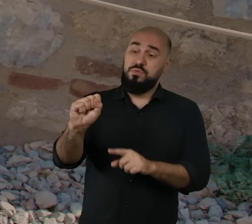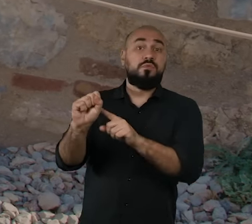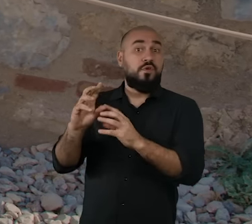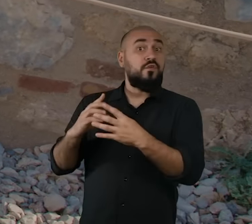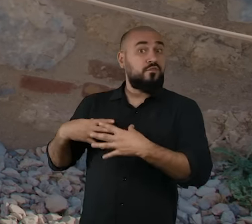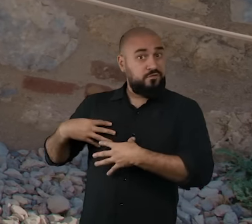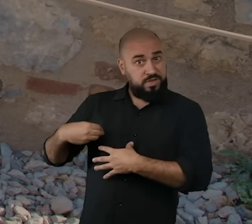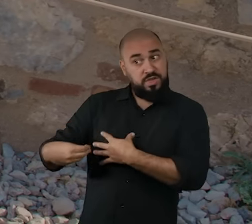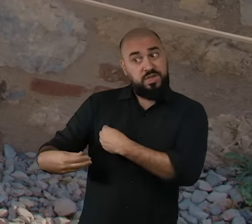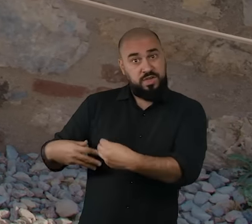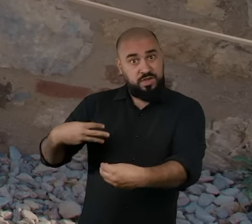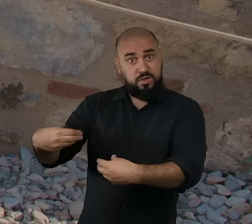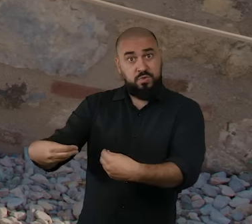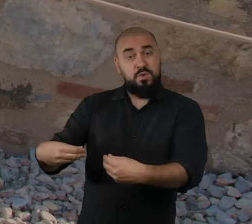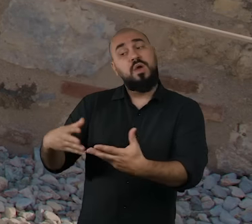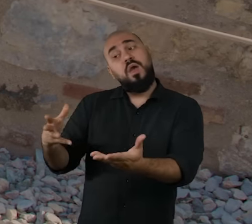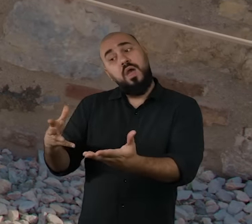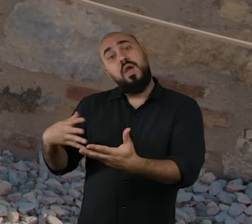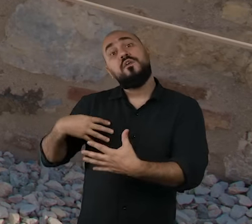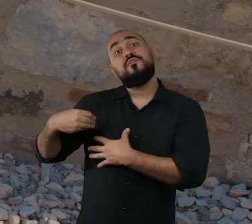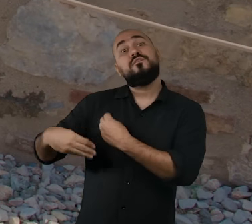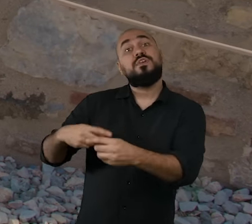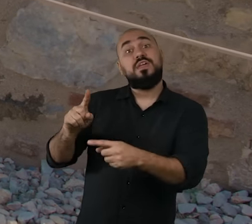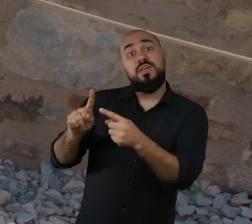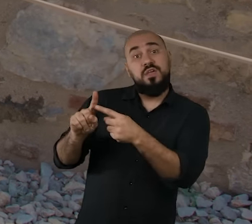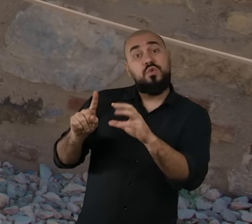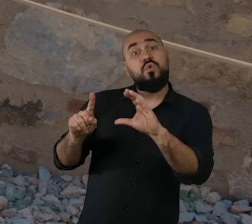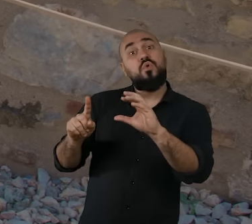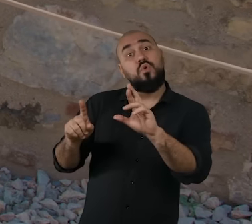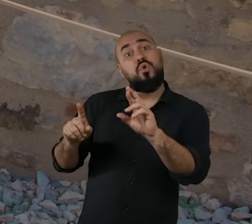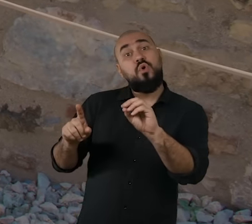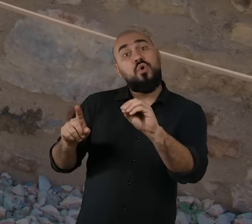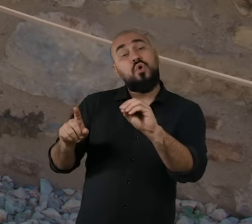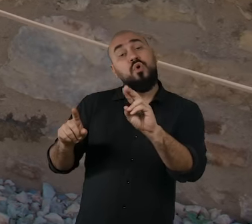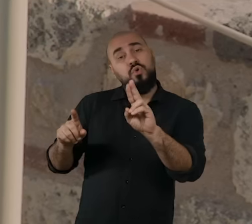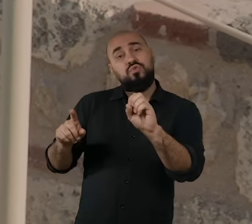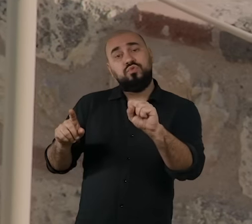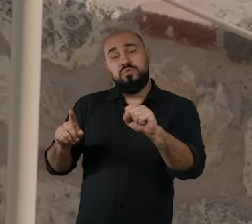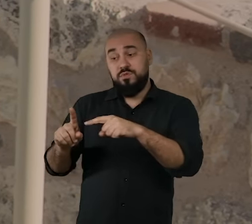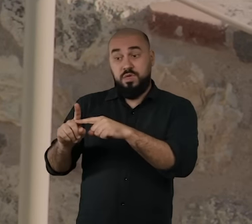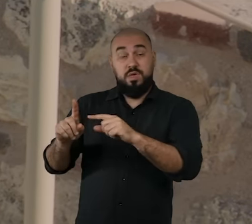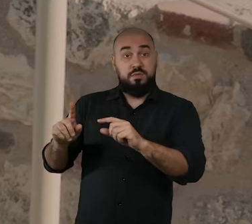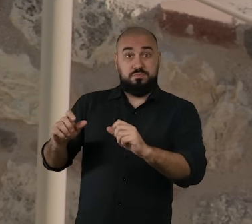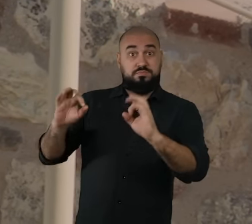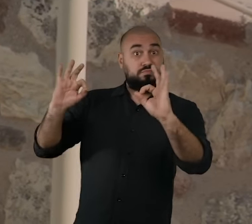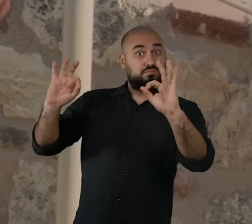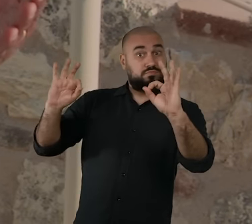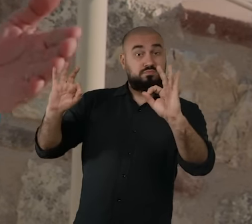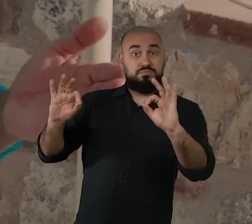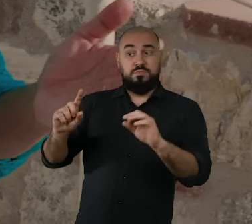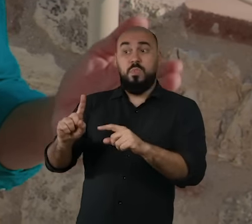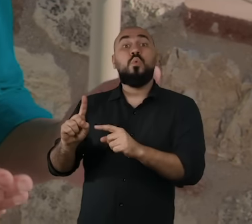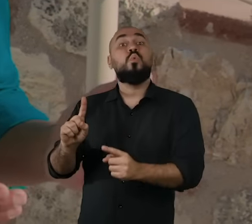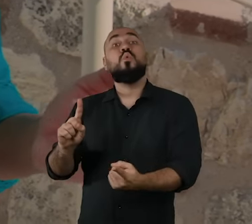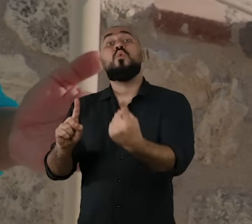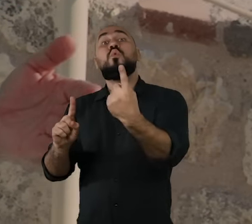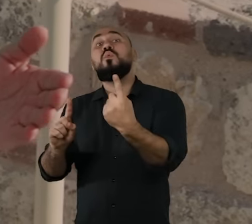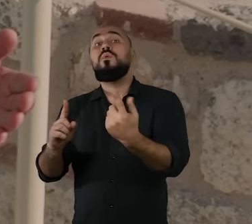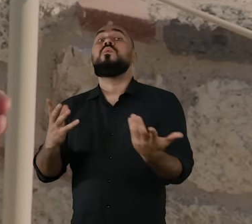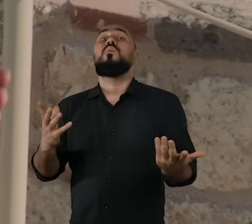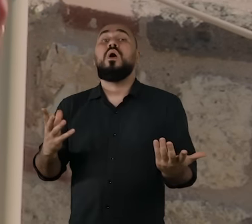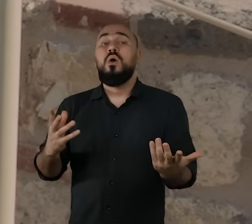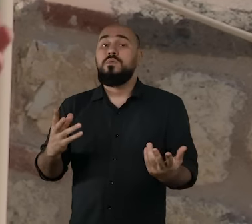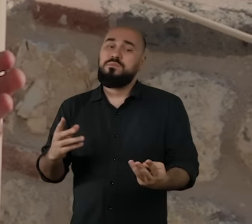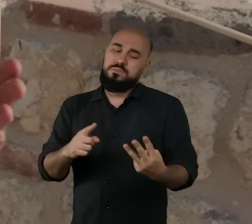Cronos nasceram aqueles poderosos seres que eram muito formosos. Dentre os filhos que nasceram de Cronos